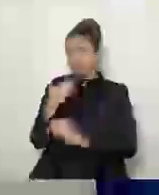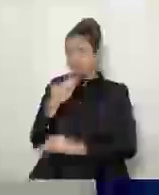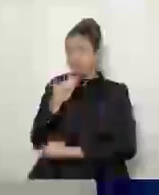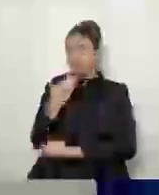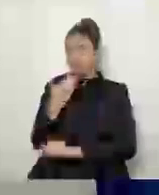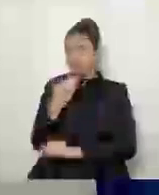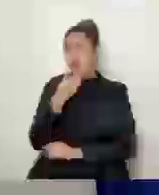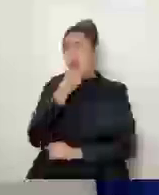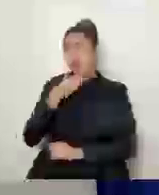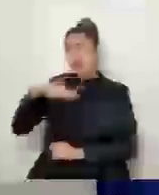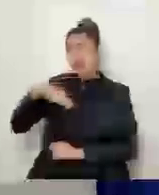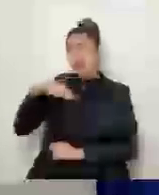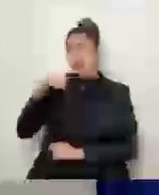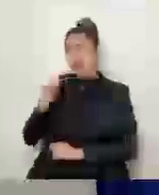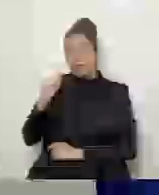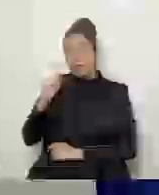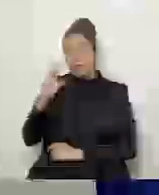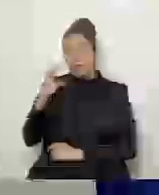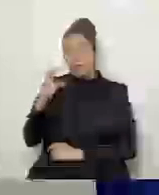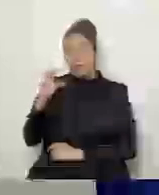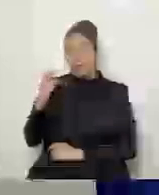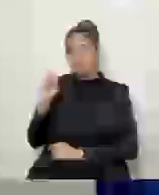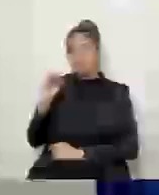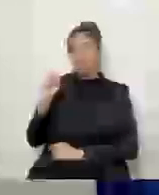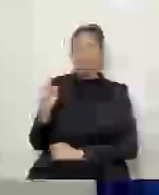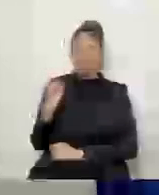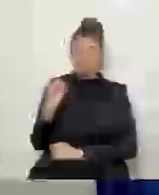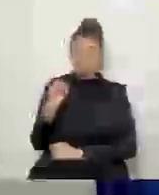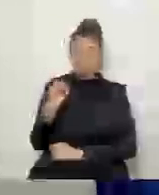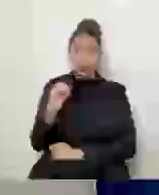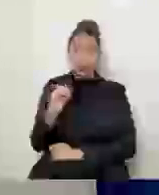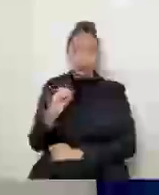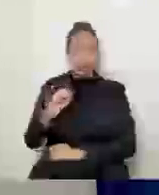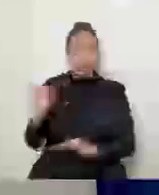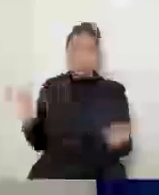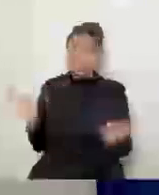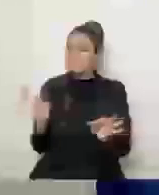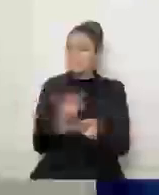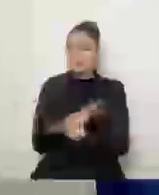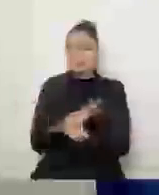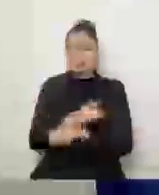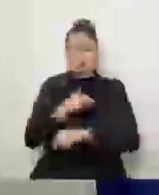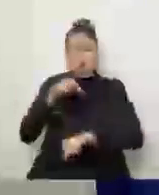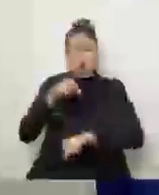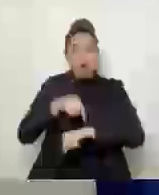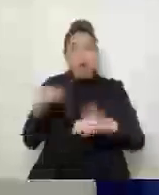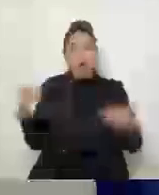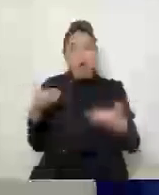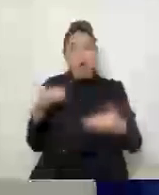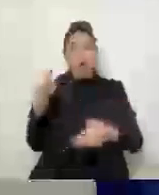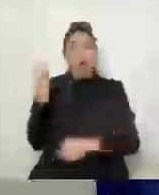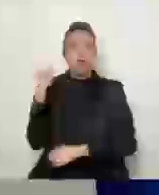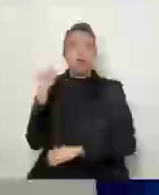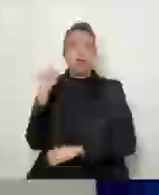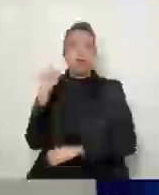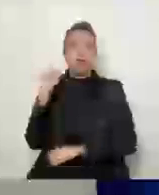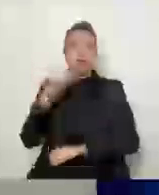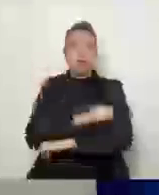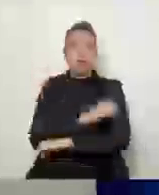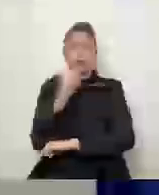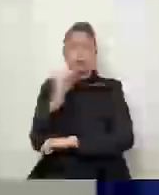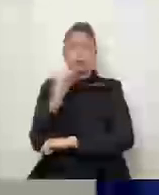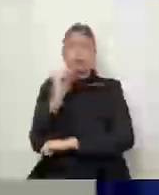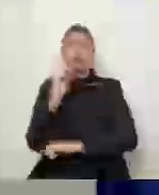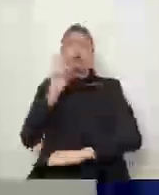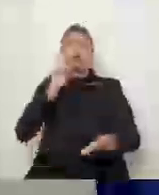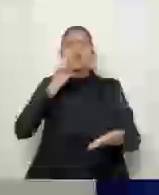trabalhar, o Márcio prontamente hoje, 8 horas da manhã, ele viu todo o caso e ele foi lá e já entrou em contato com